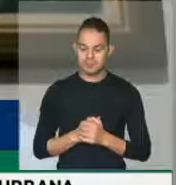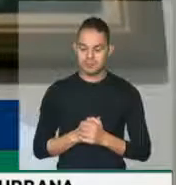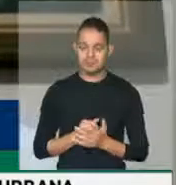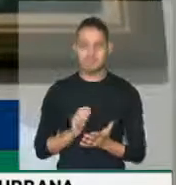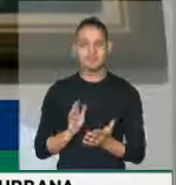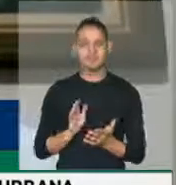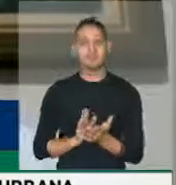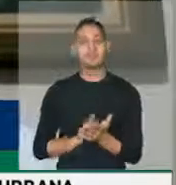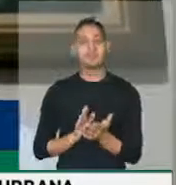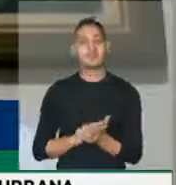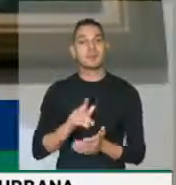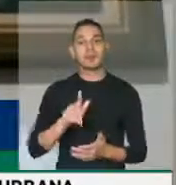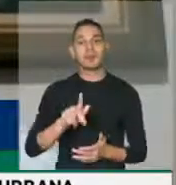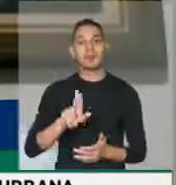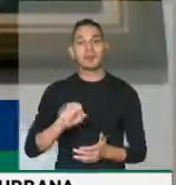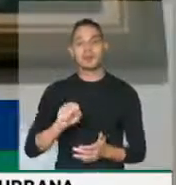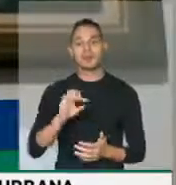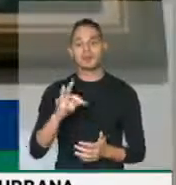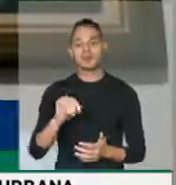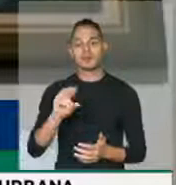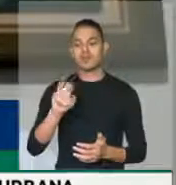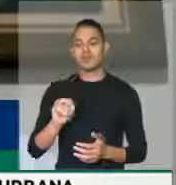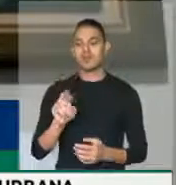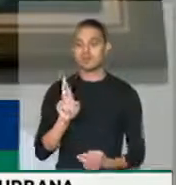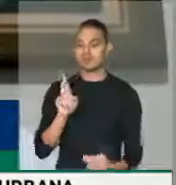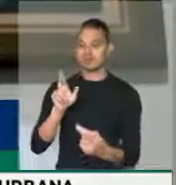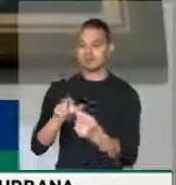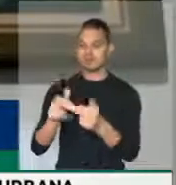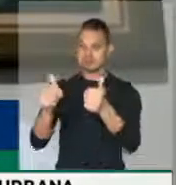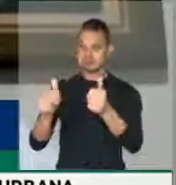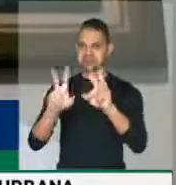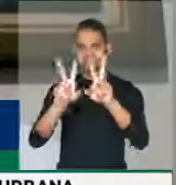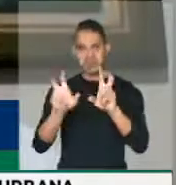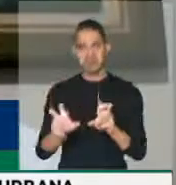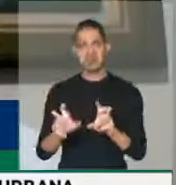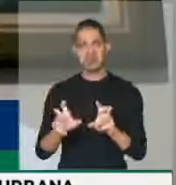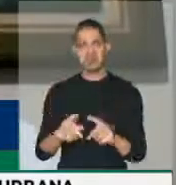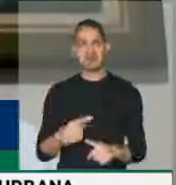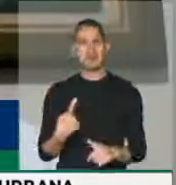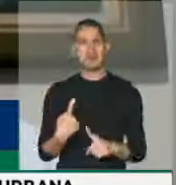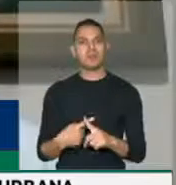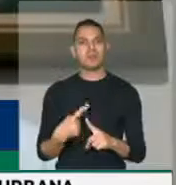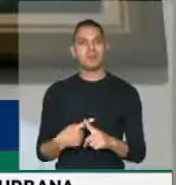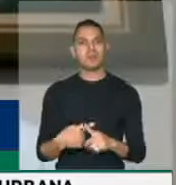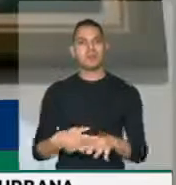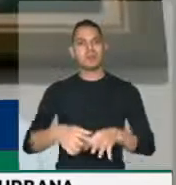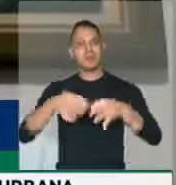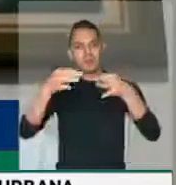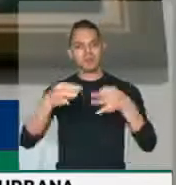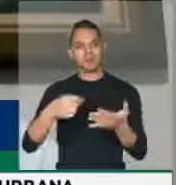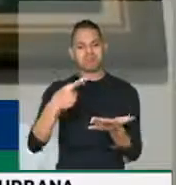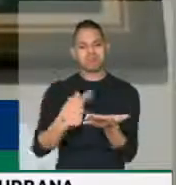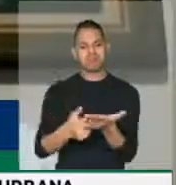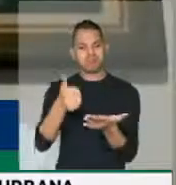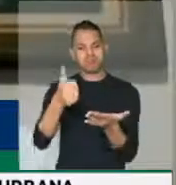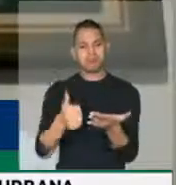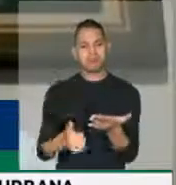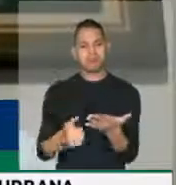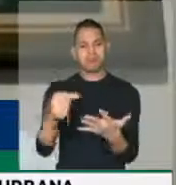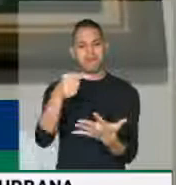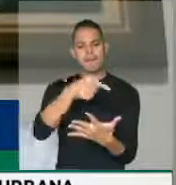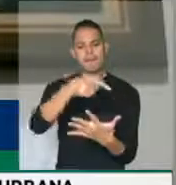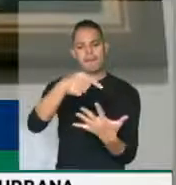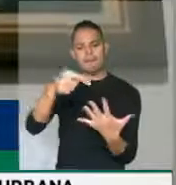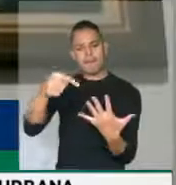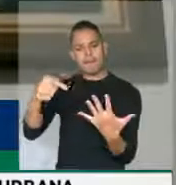Gustavo Fruits, que é uma referência no tema, porque cumpre os requisitos